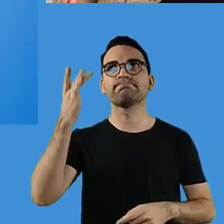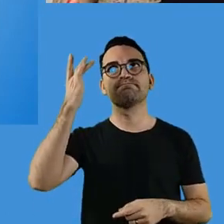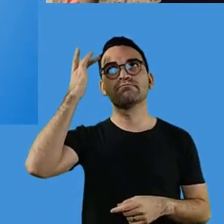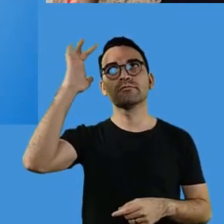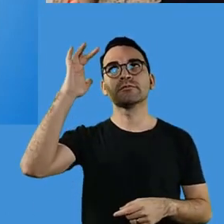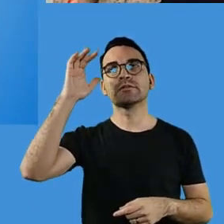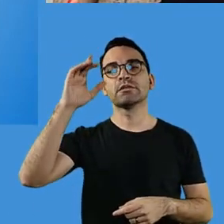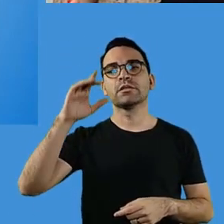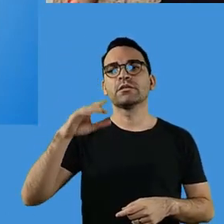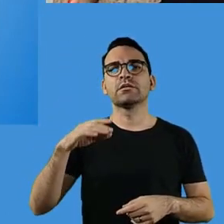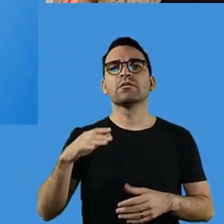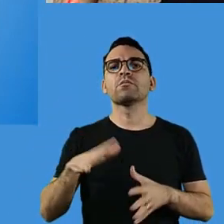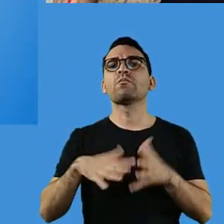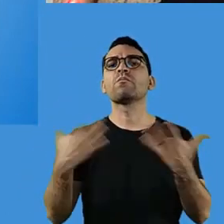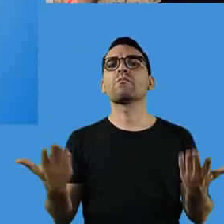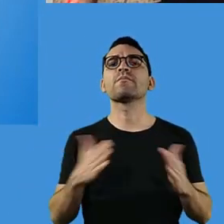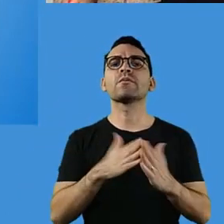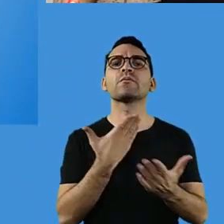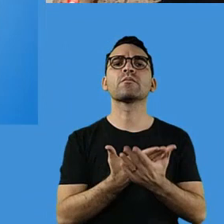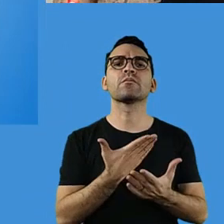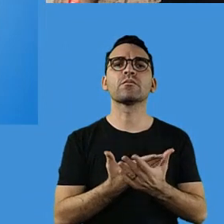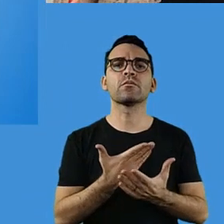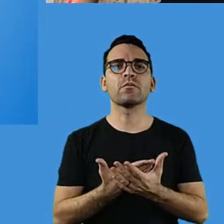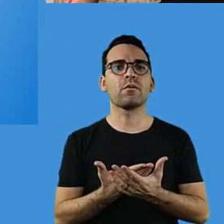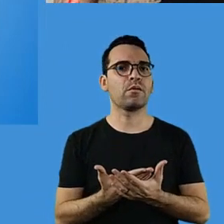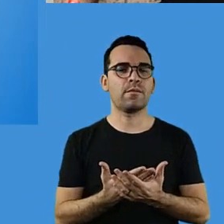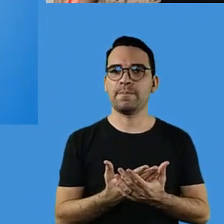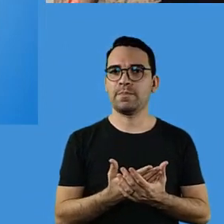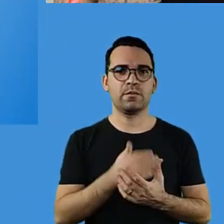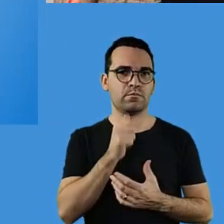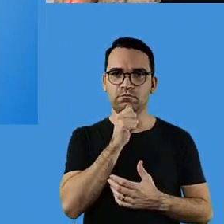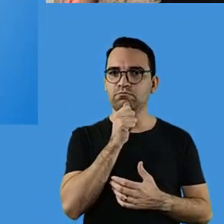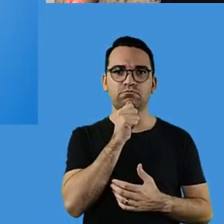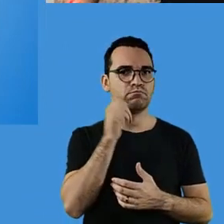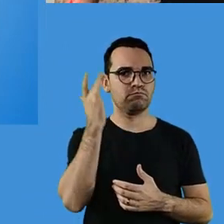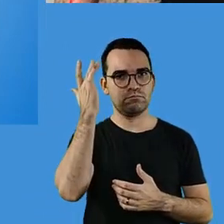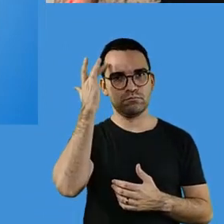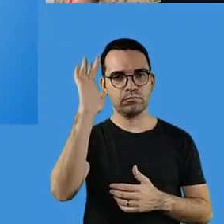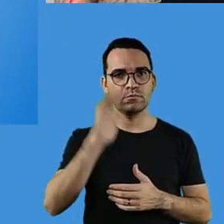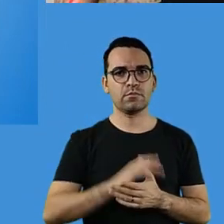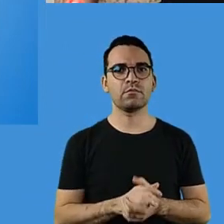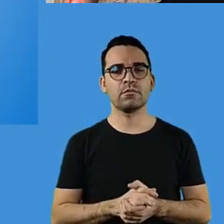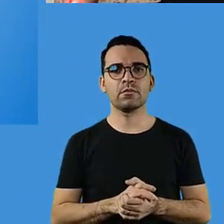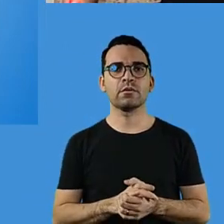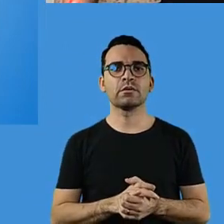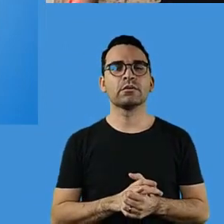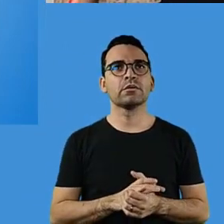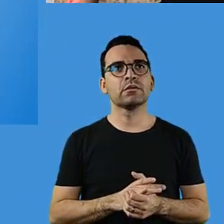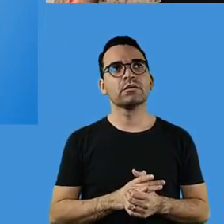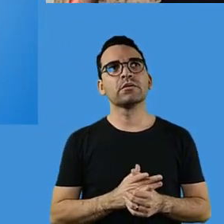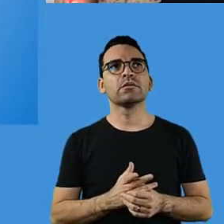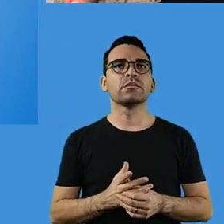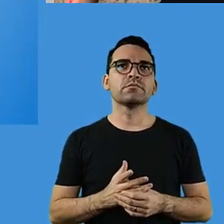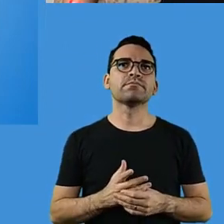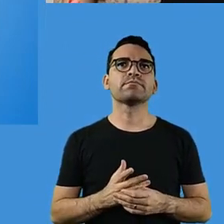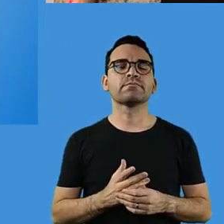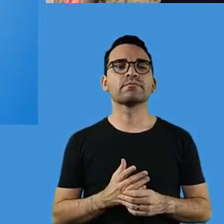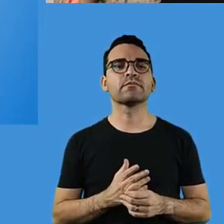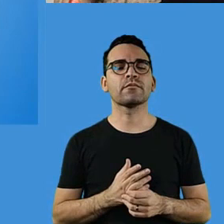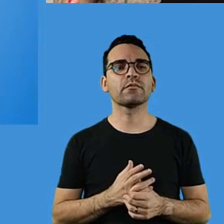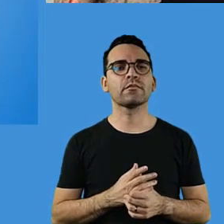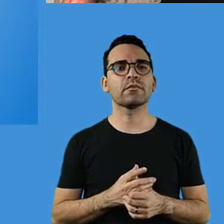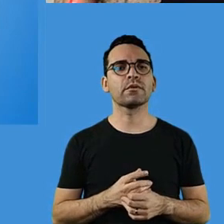Nós não sabemos ainda quais serão as escolas que serão, farão parte da amostra nem as turmas. Normalmente,